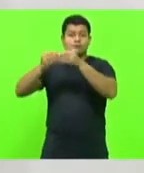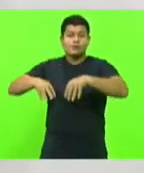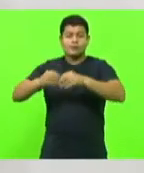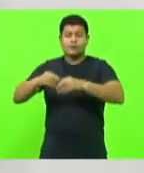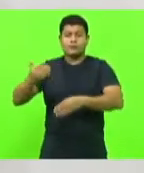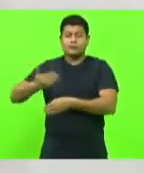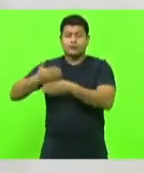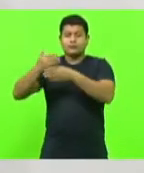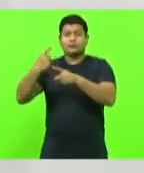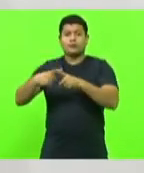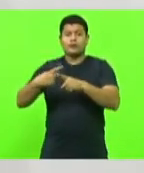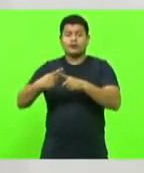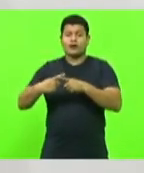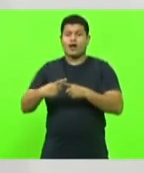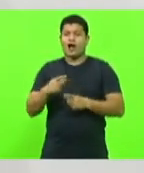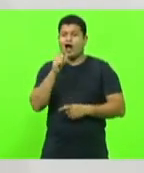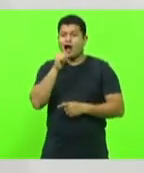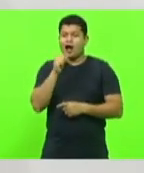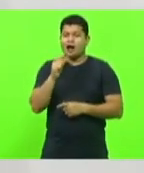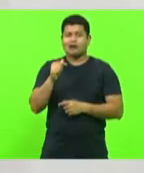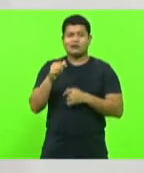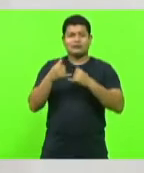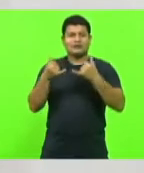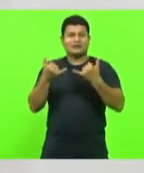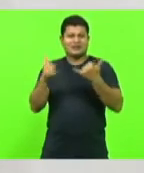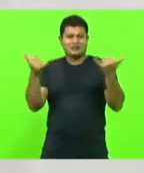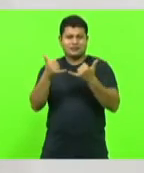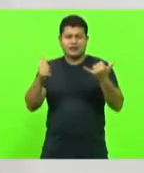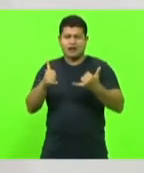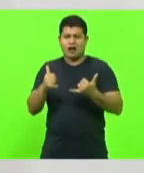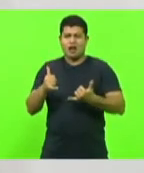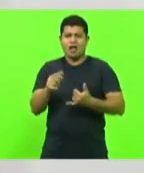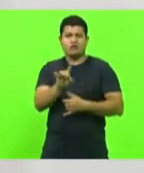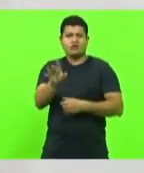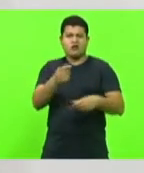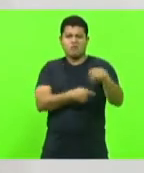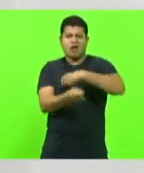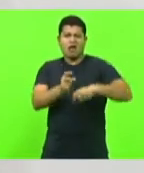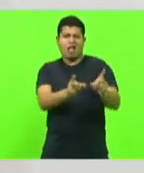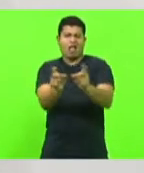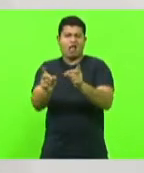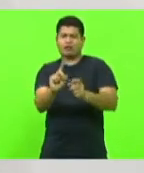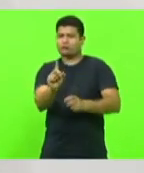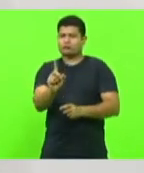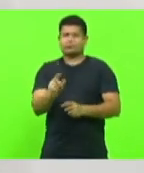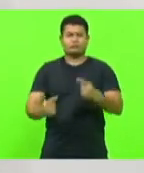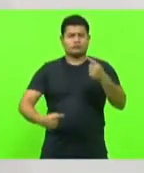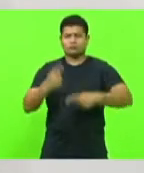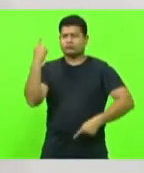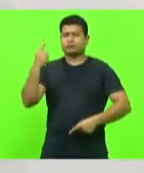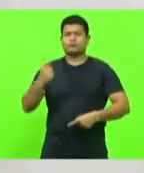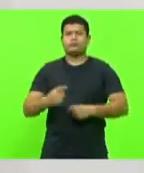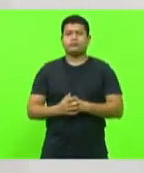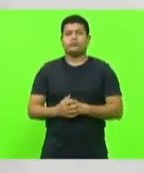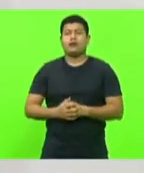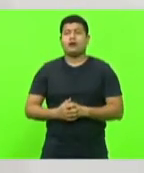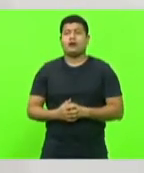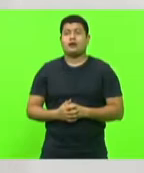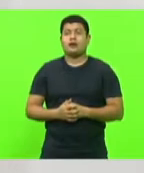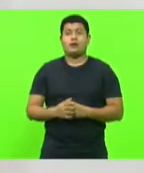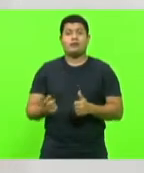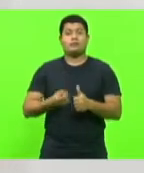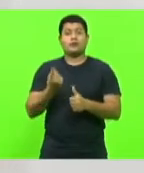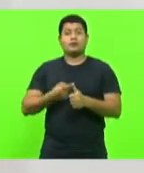não são mercadorias. Presidente, esse é o primeiro pronunciamento que eu faço em relação ao MAB, mas eu não poderia